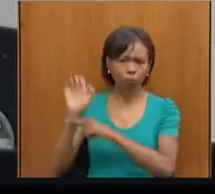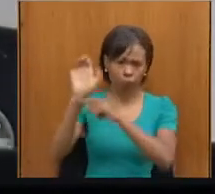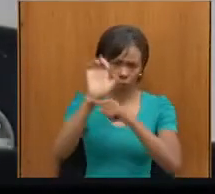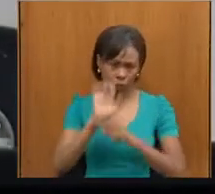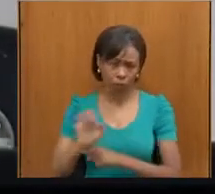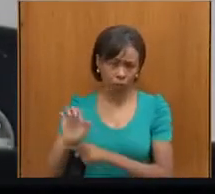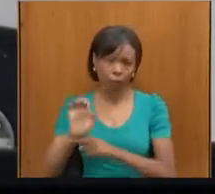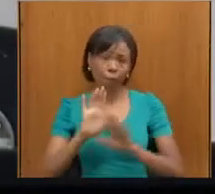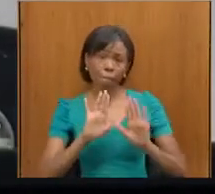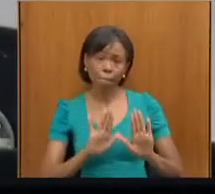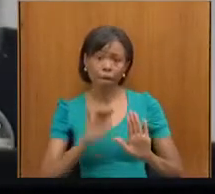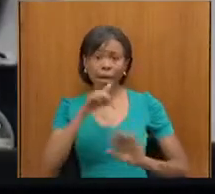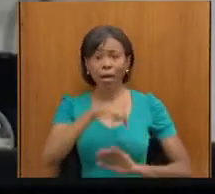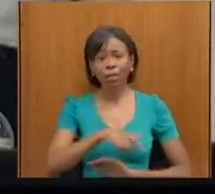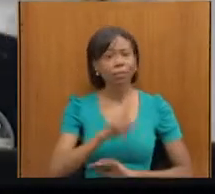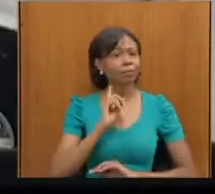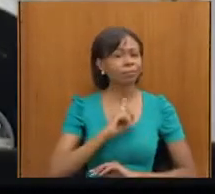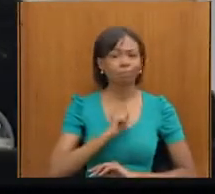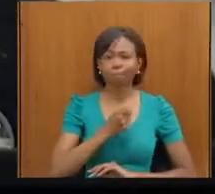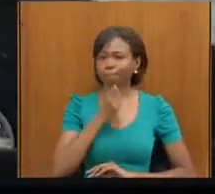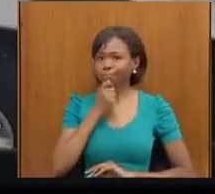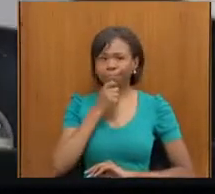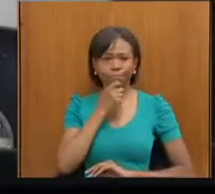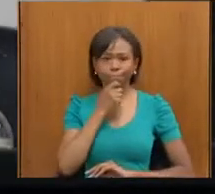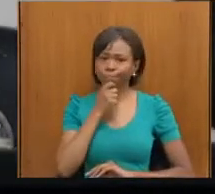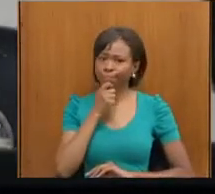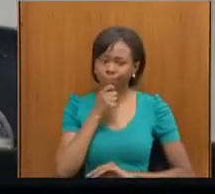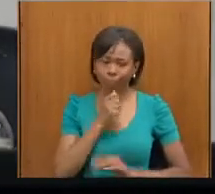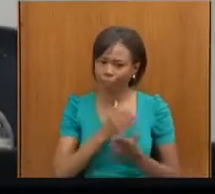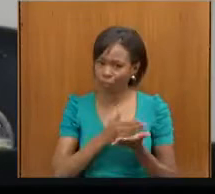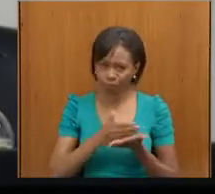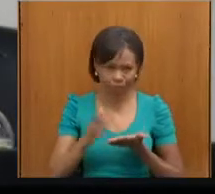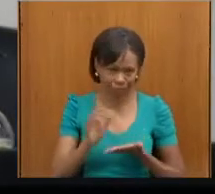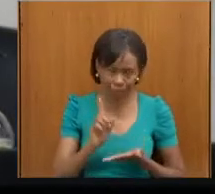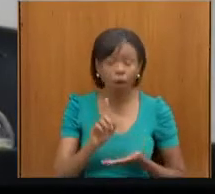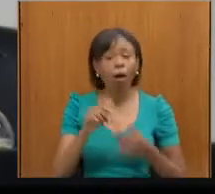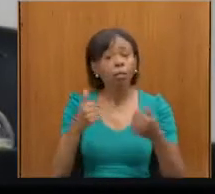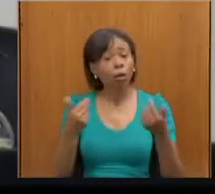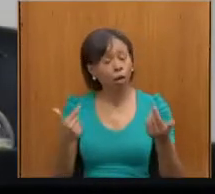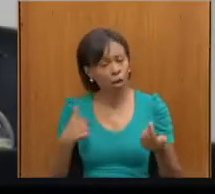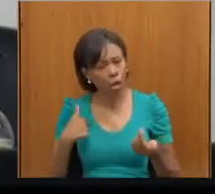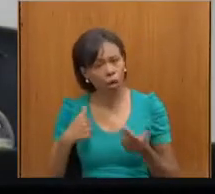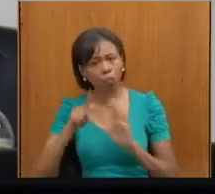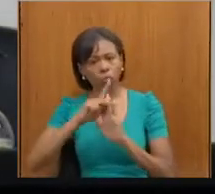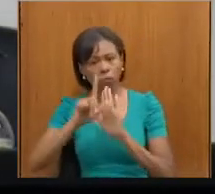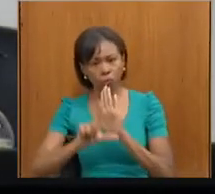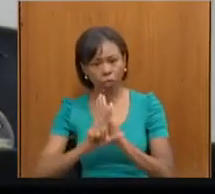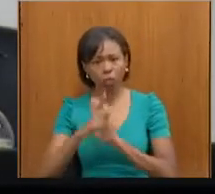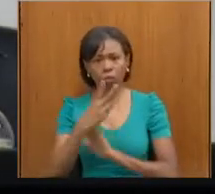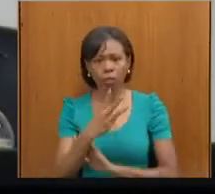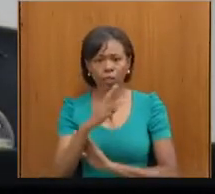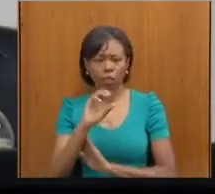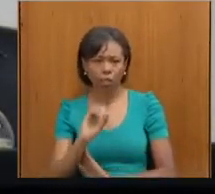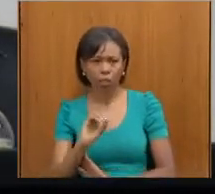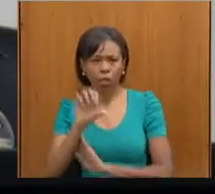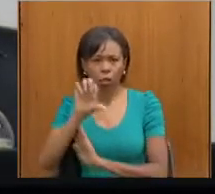Minas Gerais a gente ainda não tinha essa iniciativa. Então, eu entrei com o PL de minha autoria, 3099